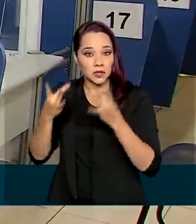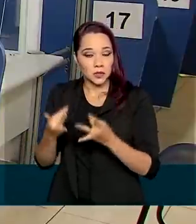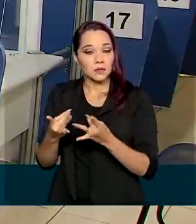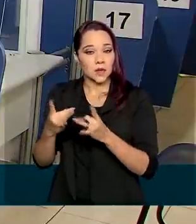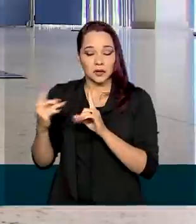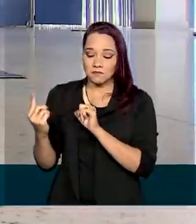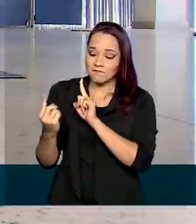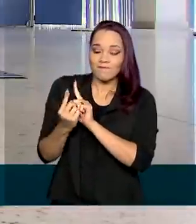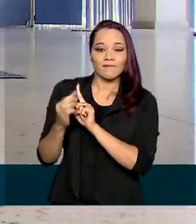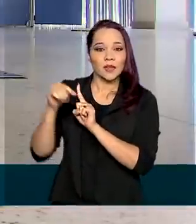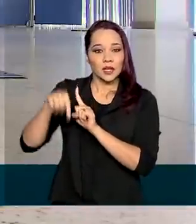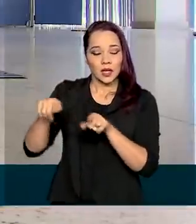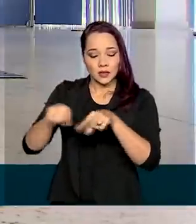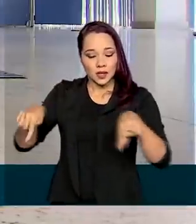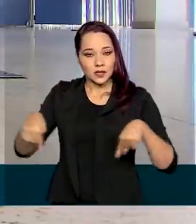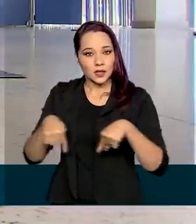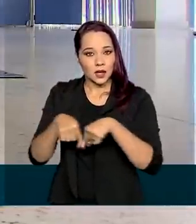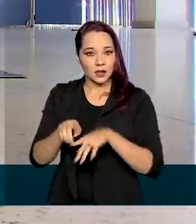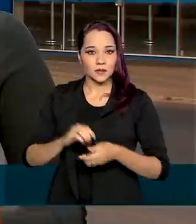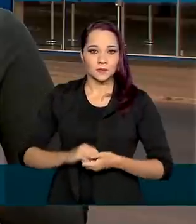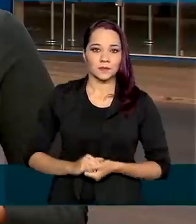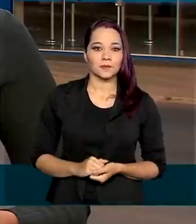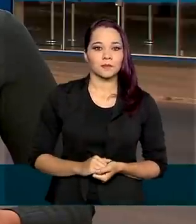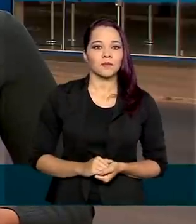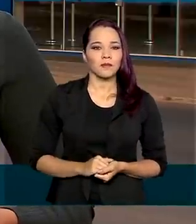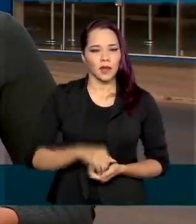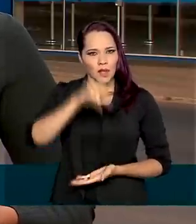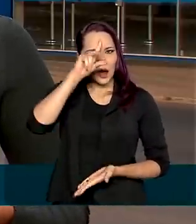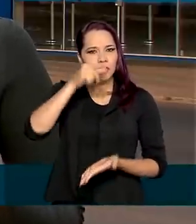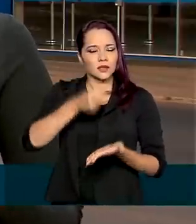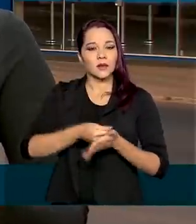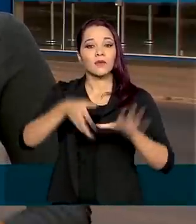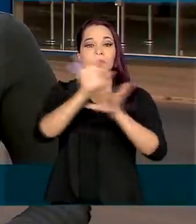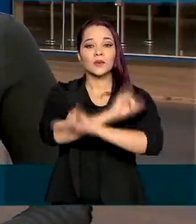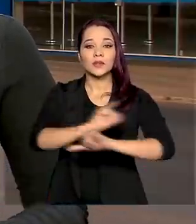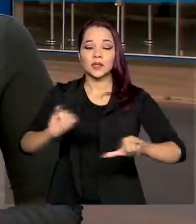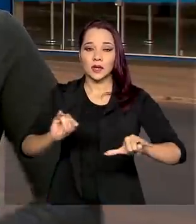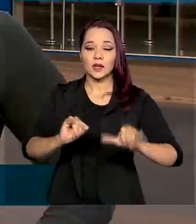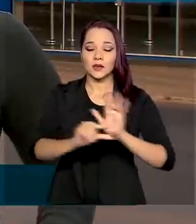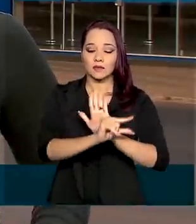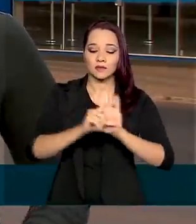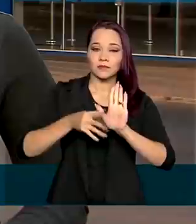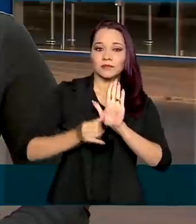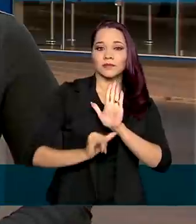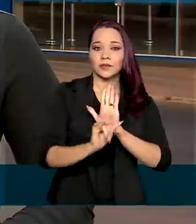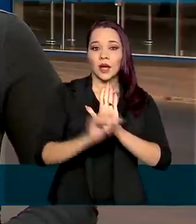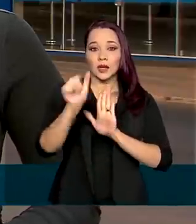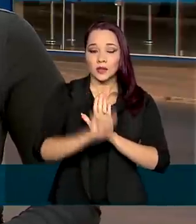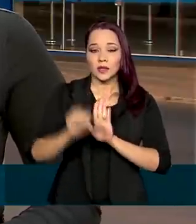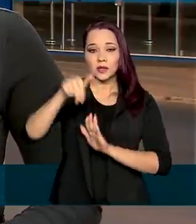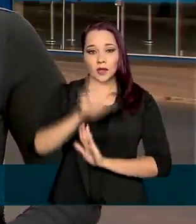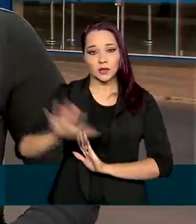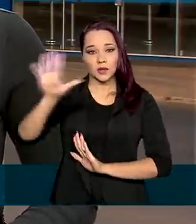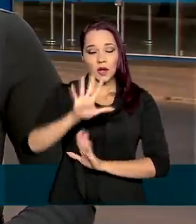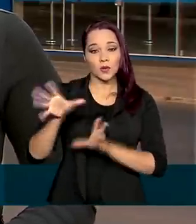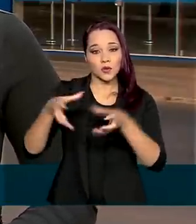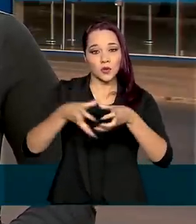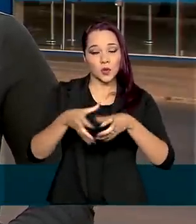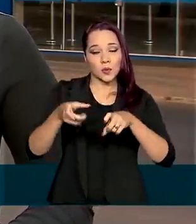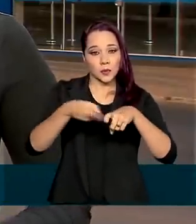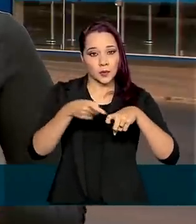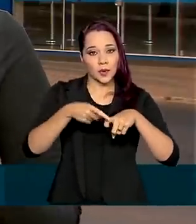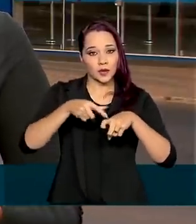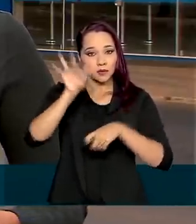presencial nos consultórios das agências. A decisão foi anunciada em nota pela Associação Nacional de Peritos Médicos